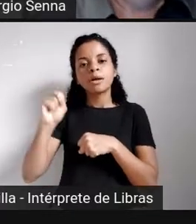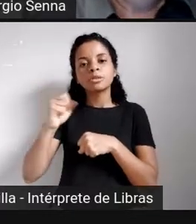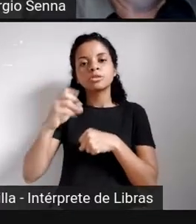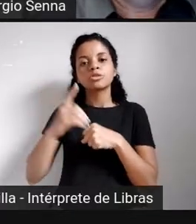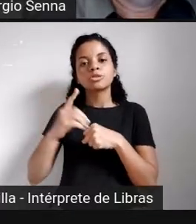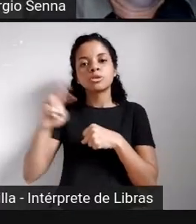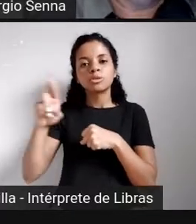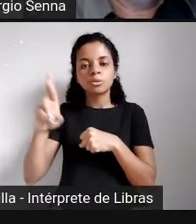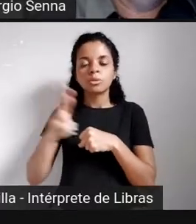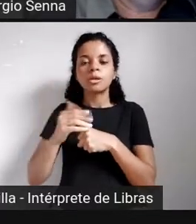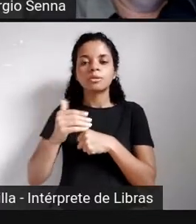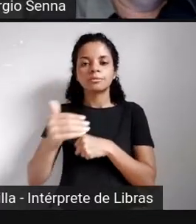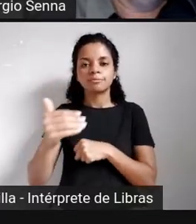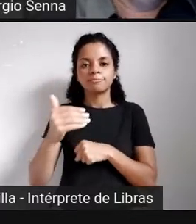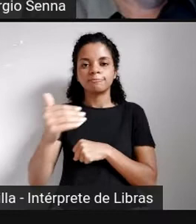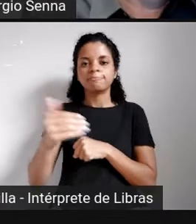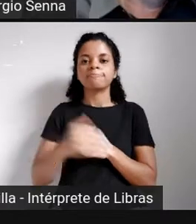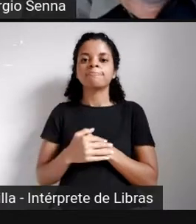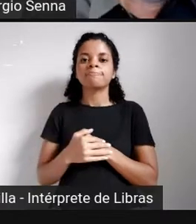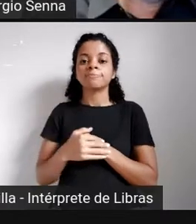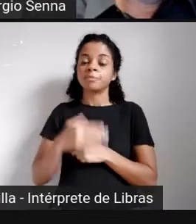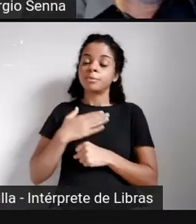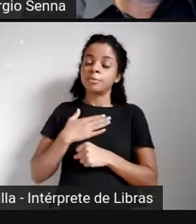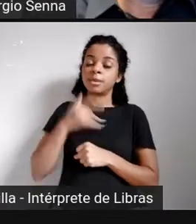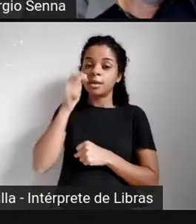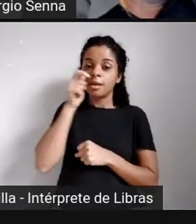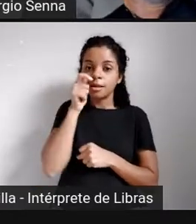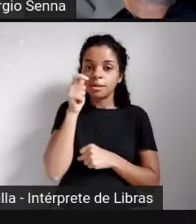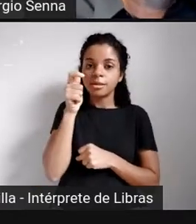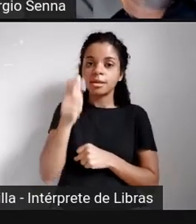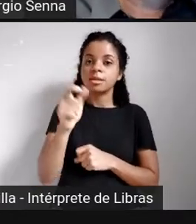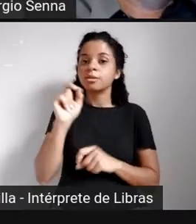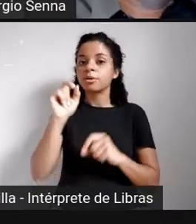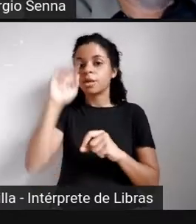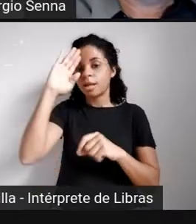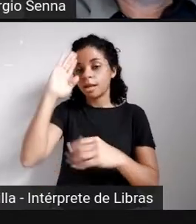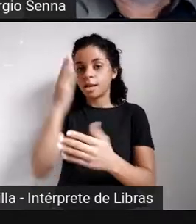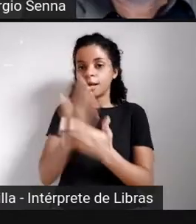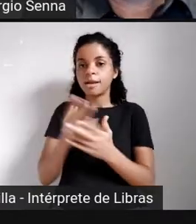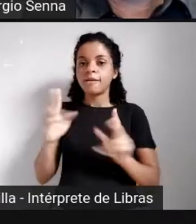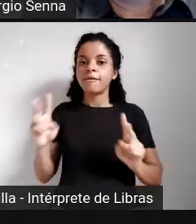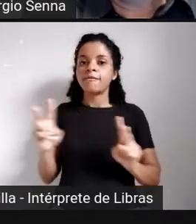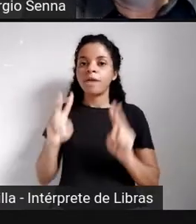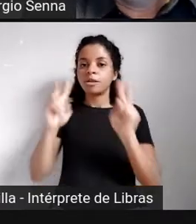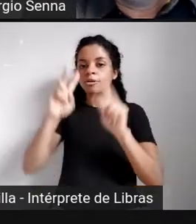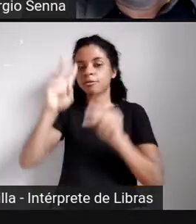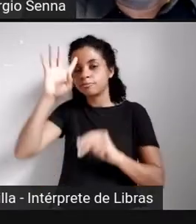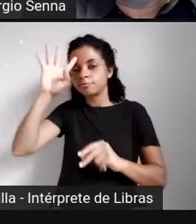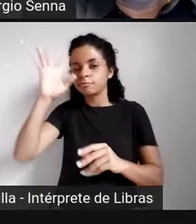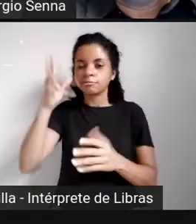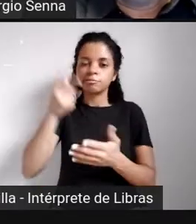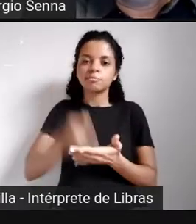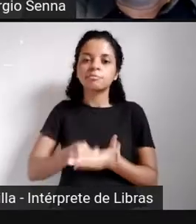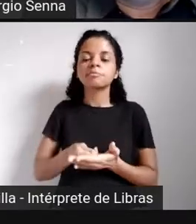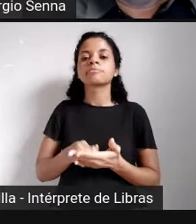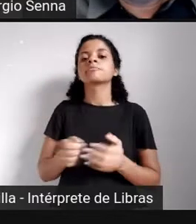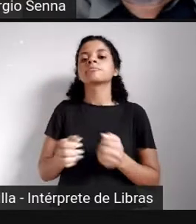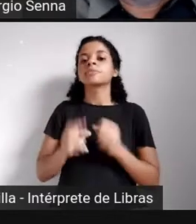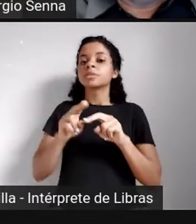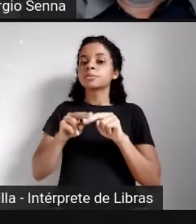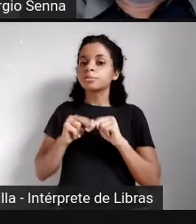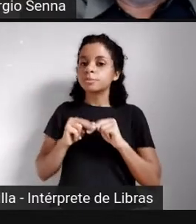meus campos de interesse é crenças e valores e o processo decisório. É por isso que acaba